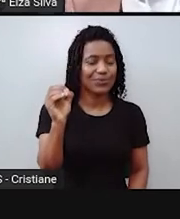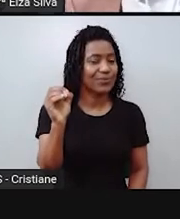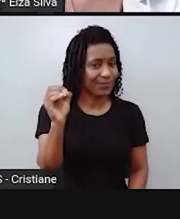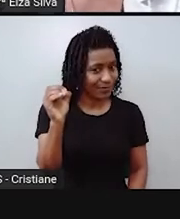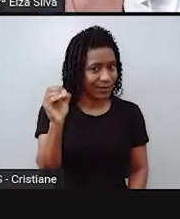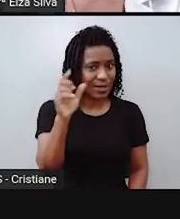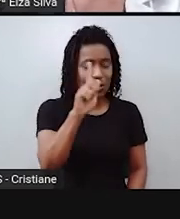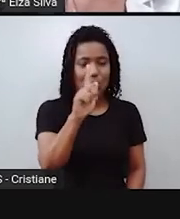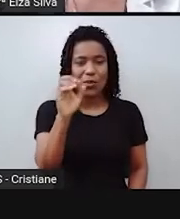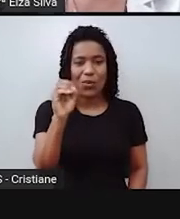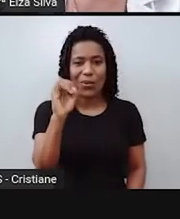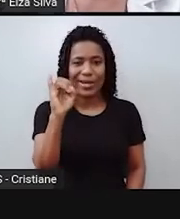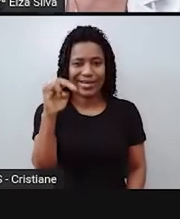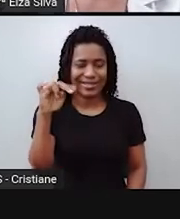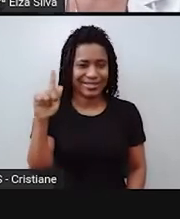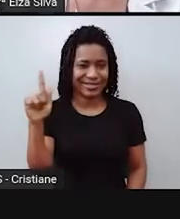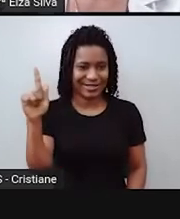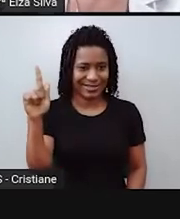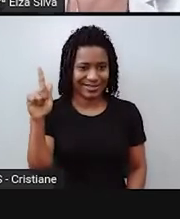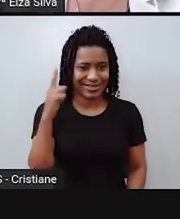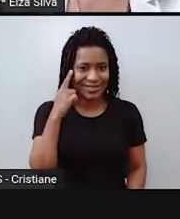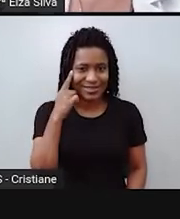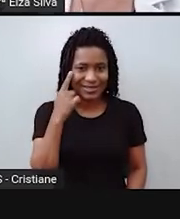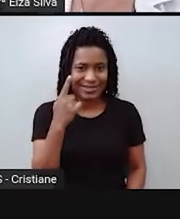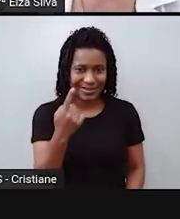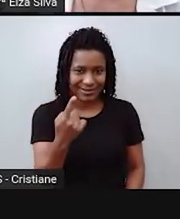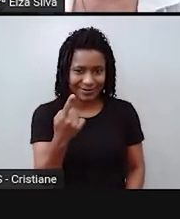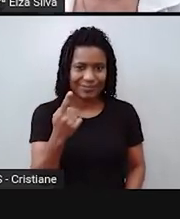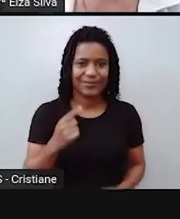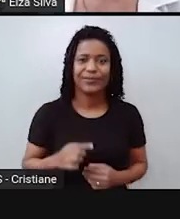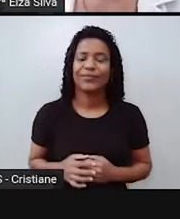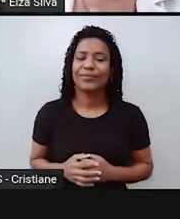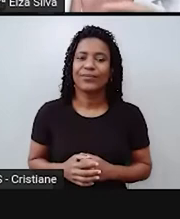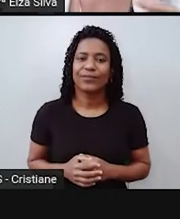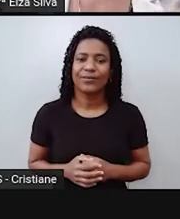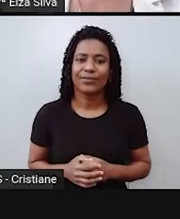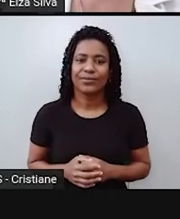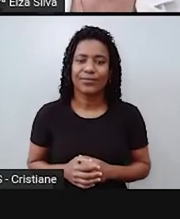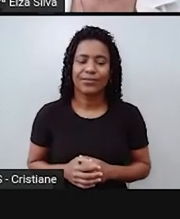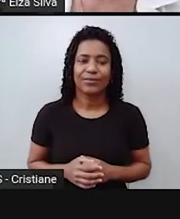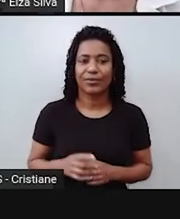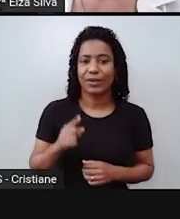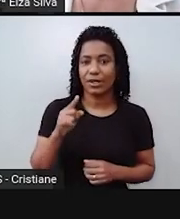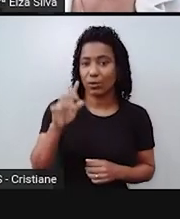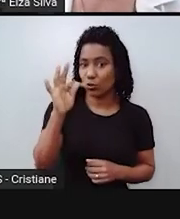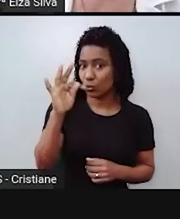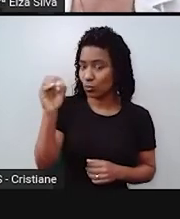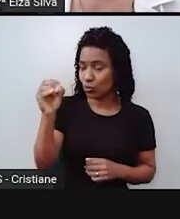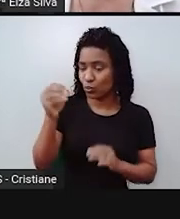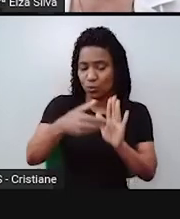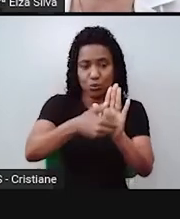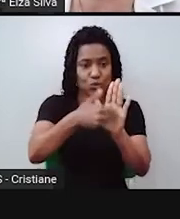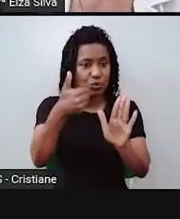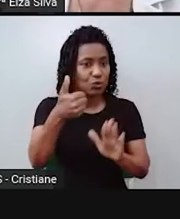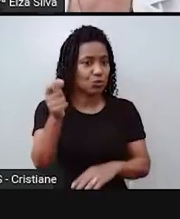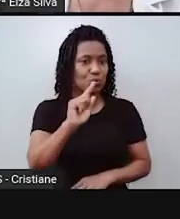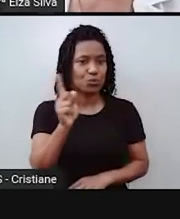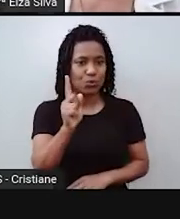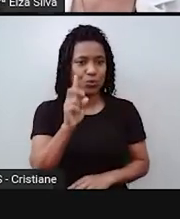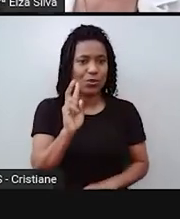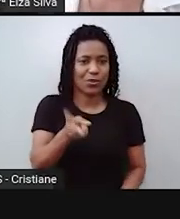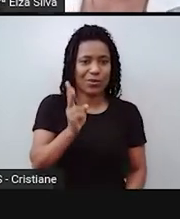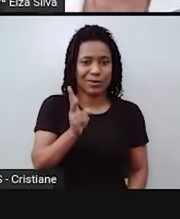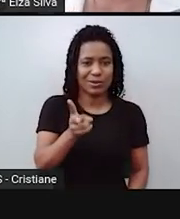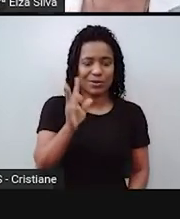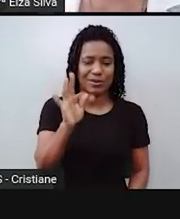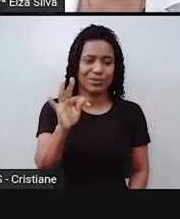Going to, ok? Neste caso aqui, a gente não elimina o to. O to permanece, porque ele